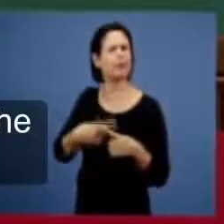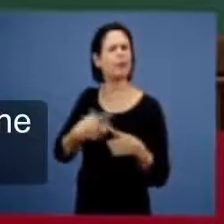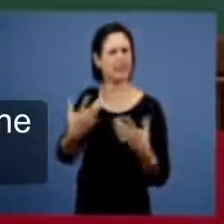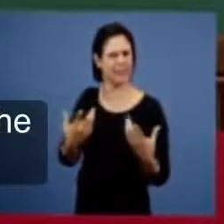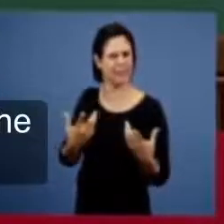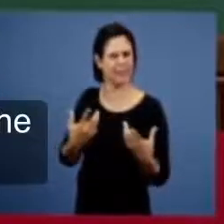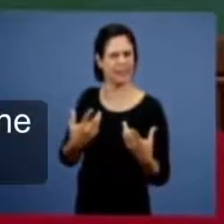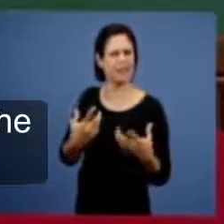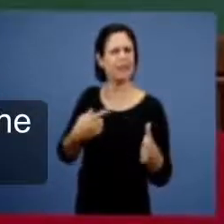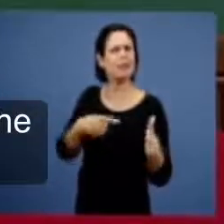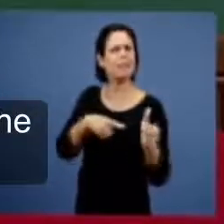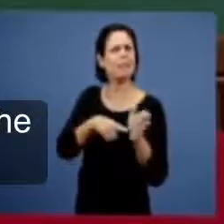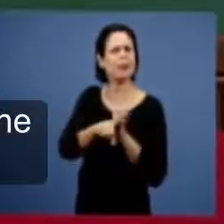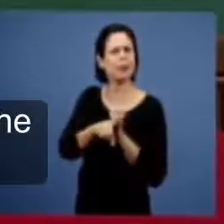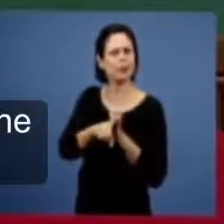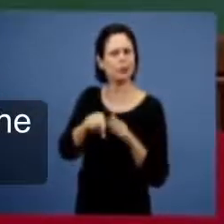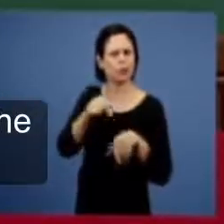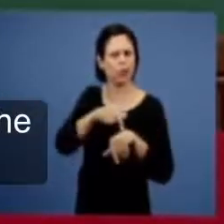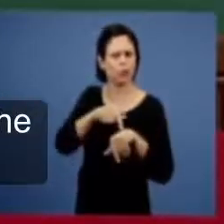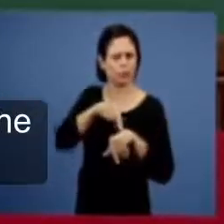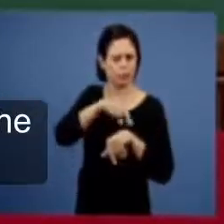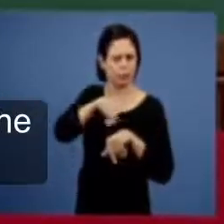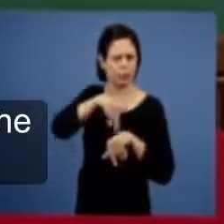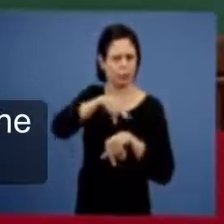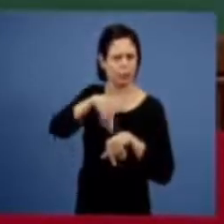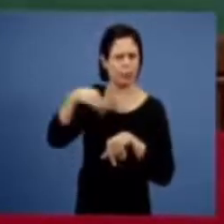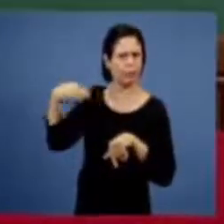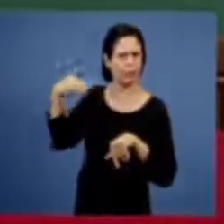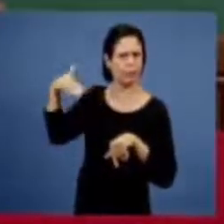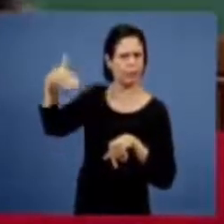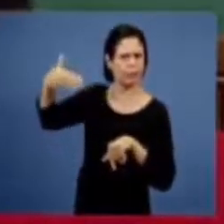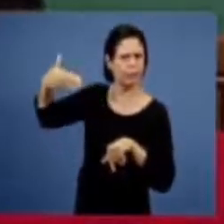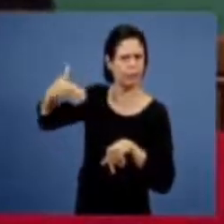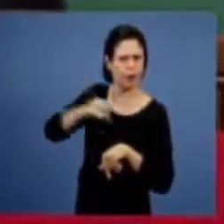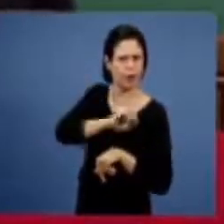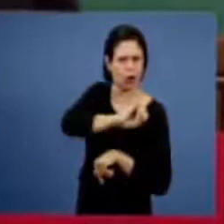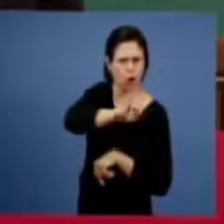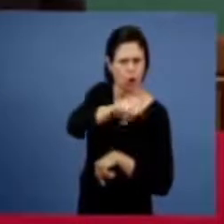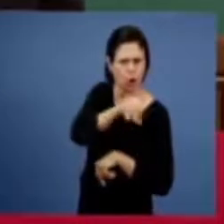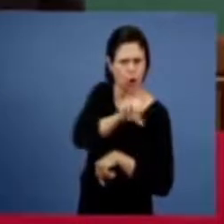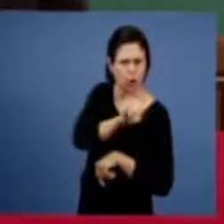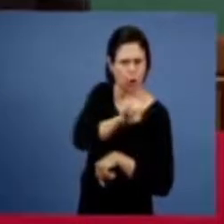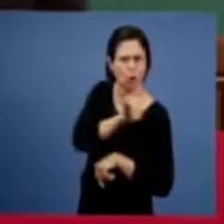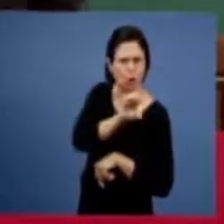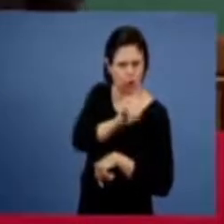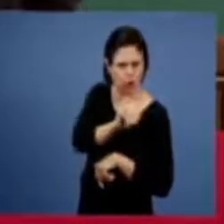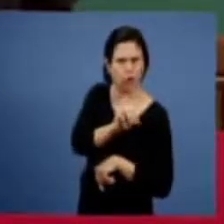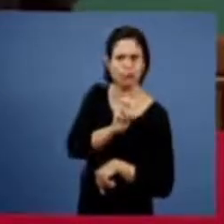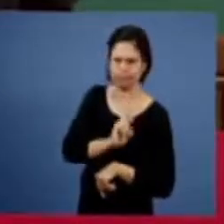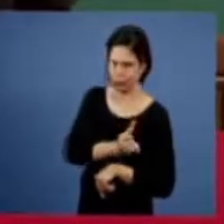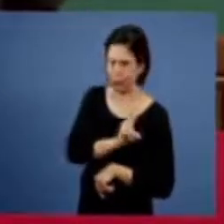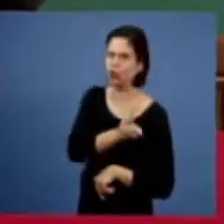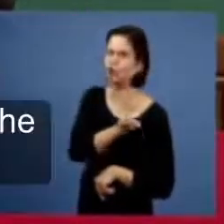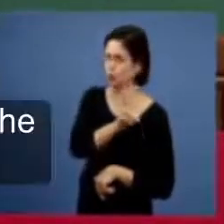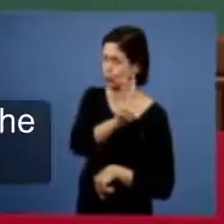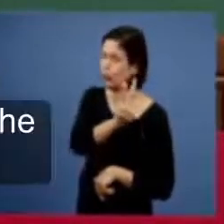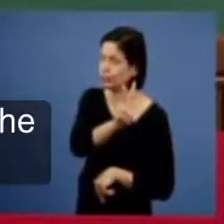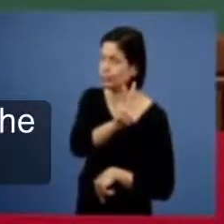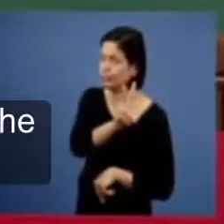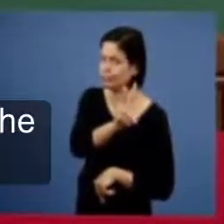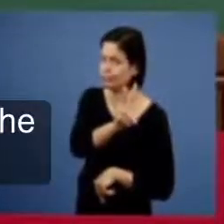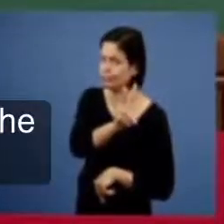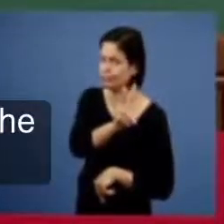faz, o tempo passou, o joio continuou, é isso que nós estamos perguntando,